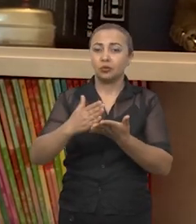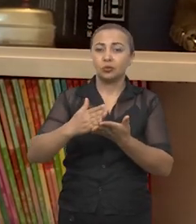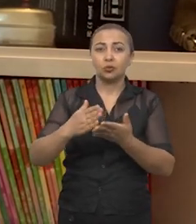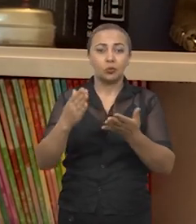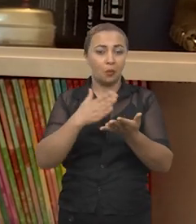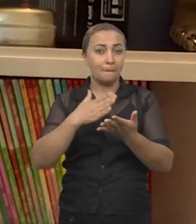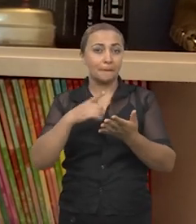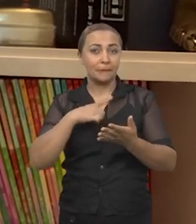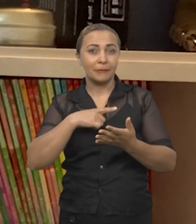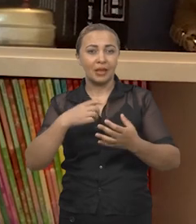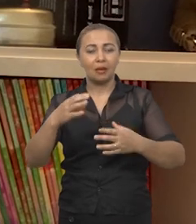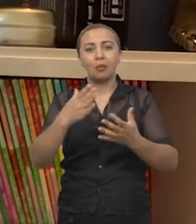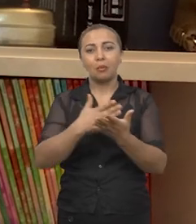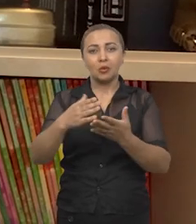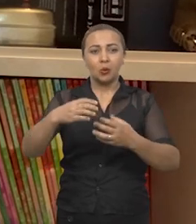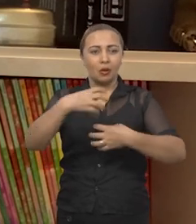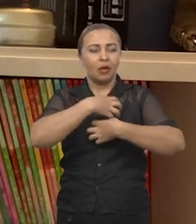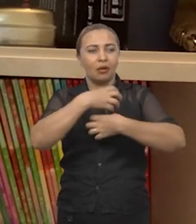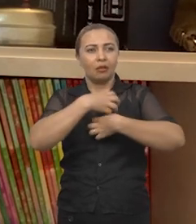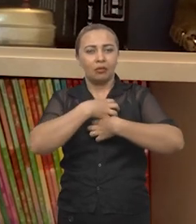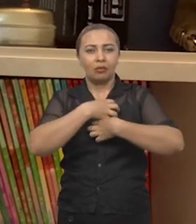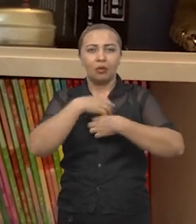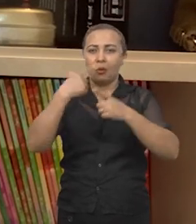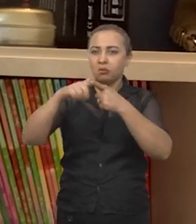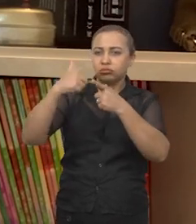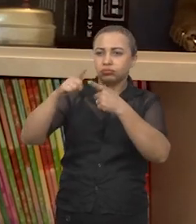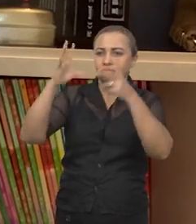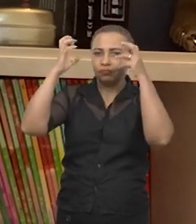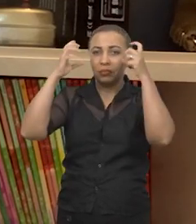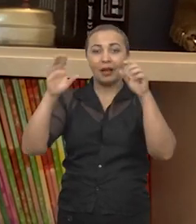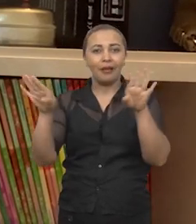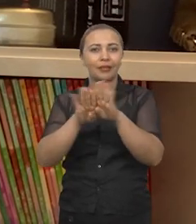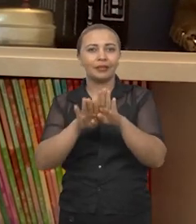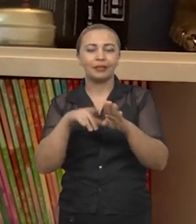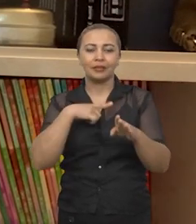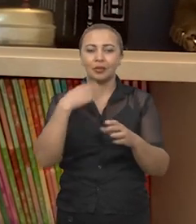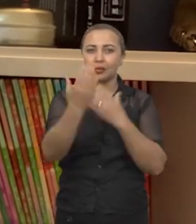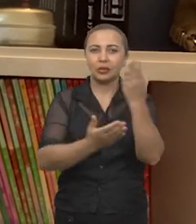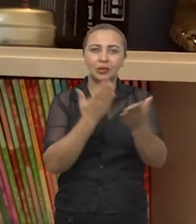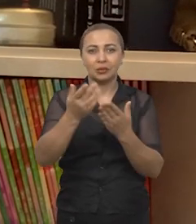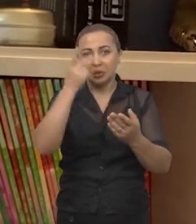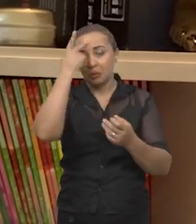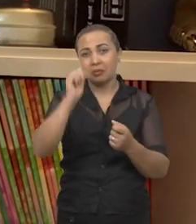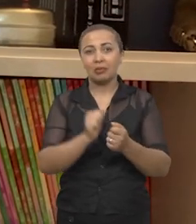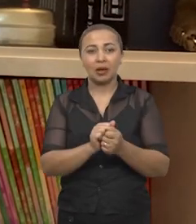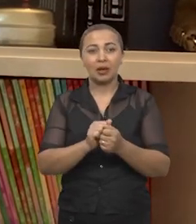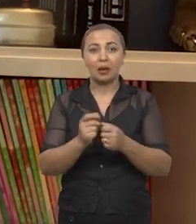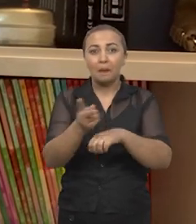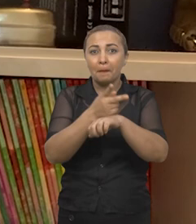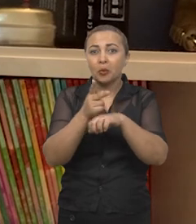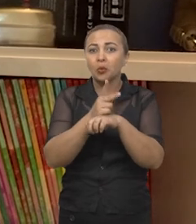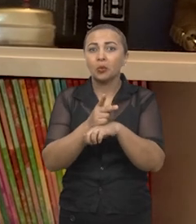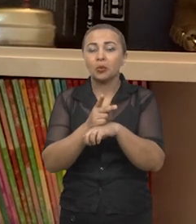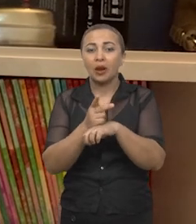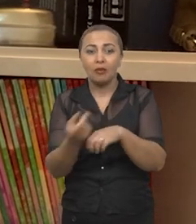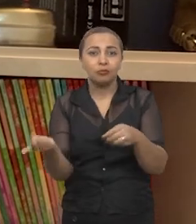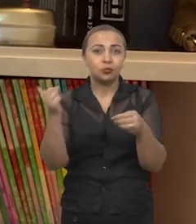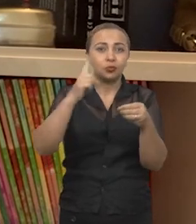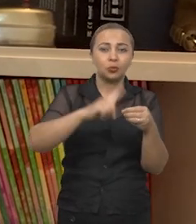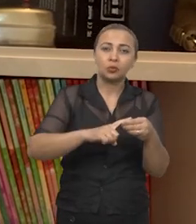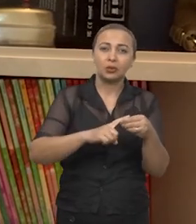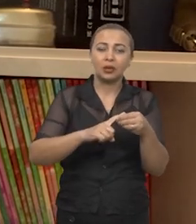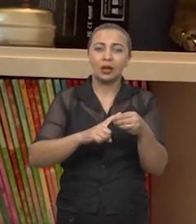o início dos sintomas até a instituição do tratamento adequado para tentar reinstituir